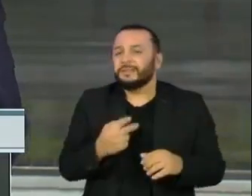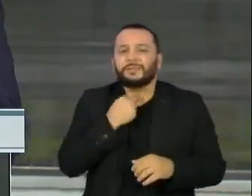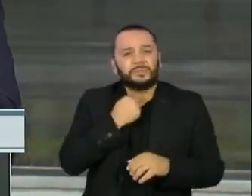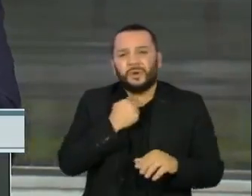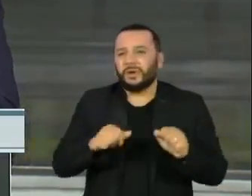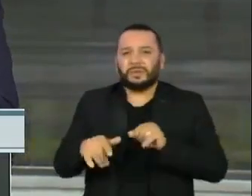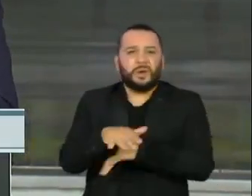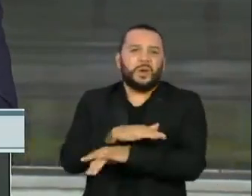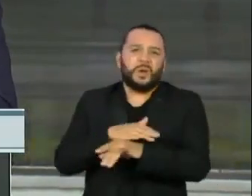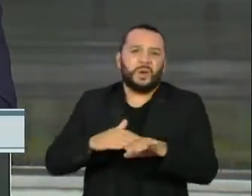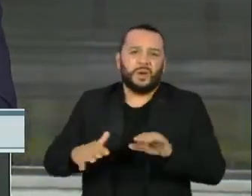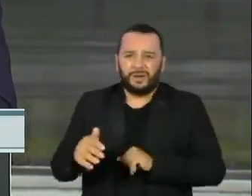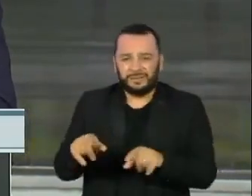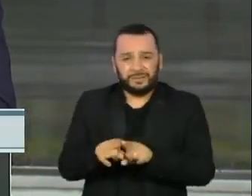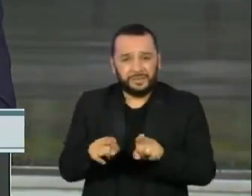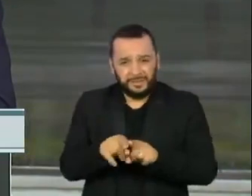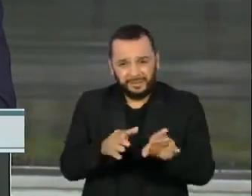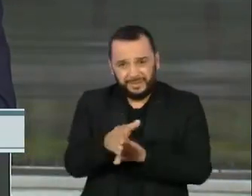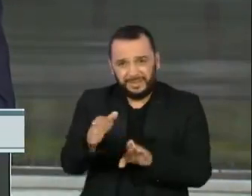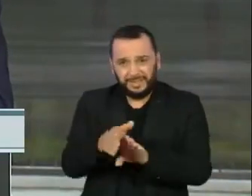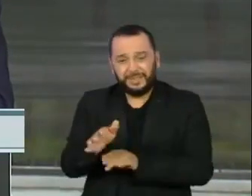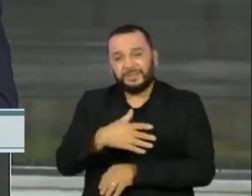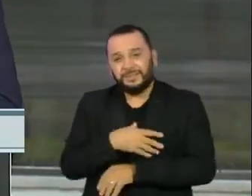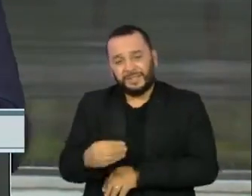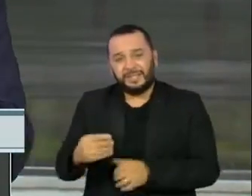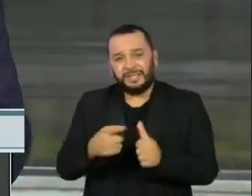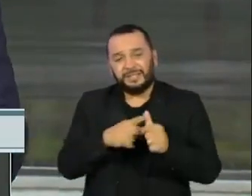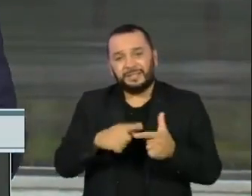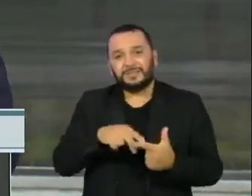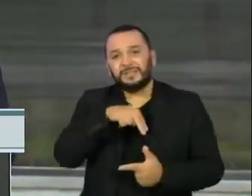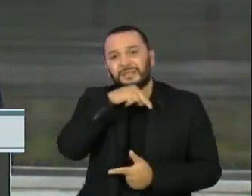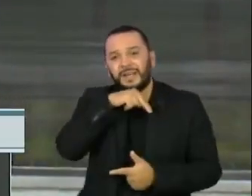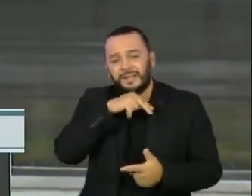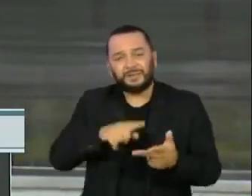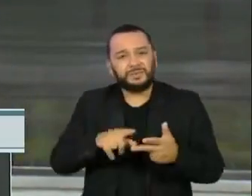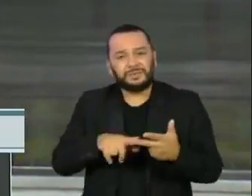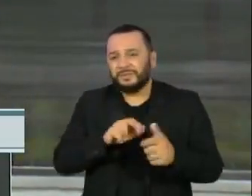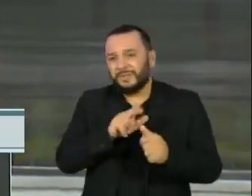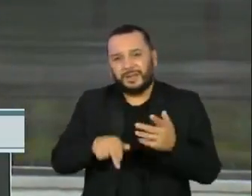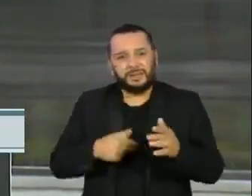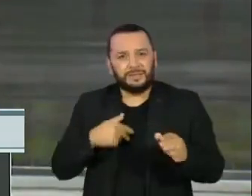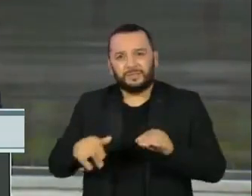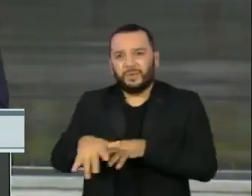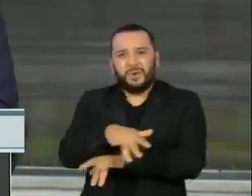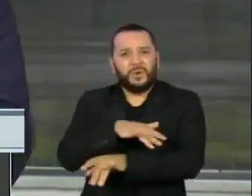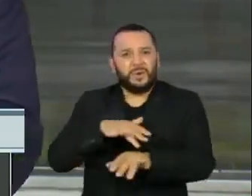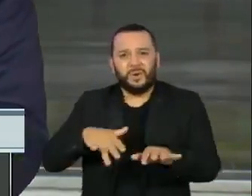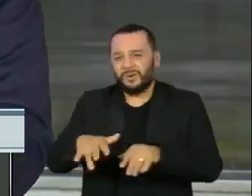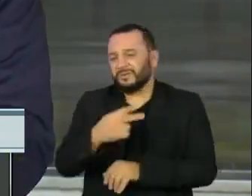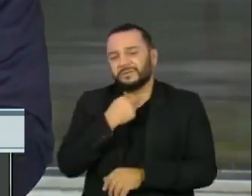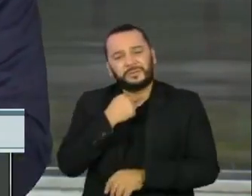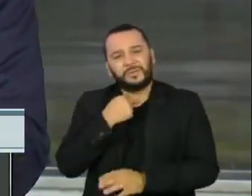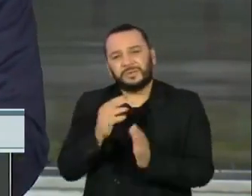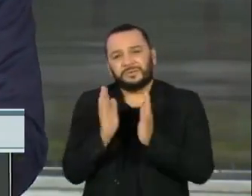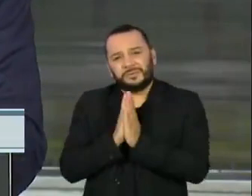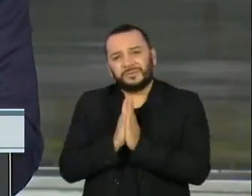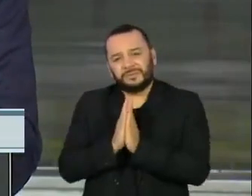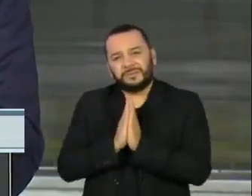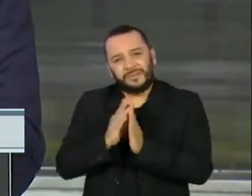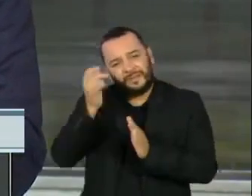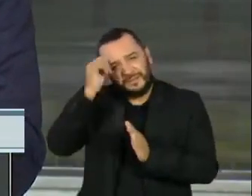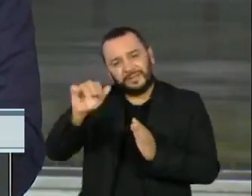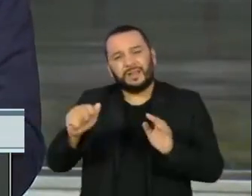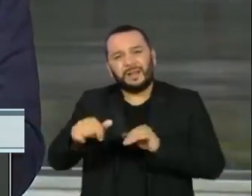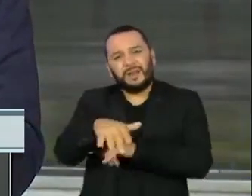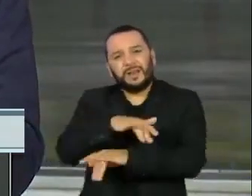filhos, seus netos a não participarem de celebrações, comemorações ou qualquer tipo de aglomeração. A aglomeração